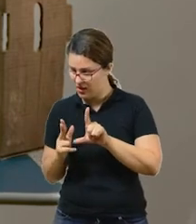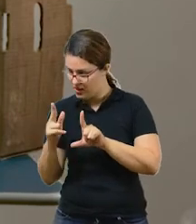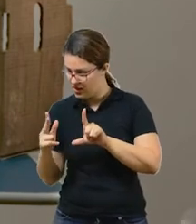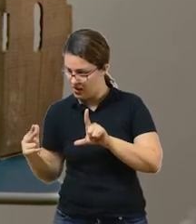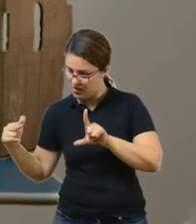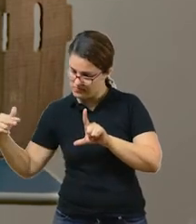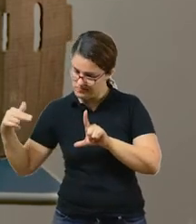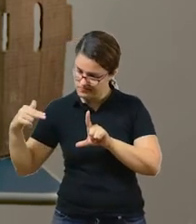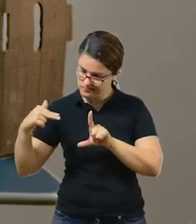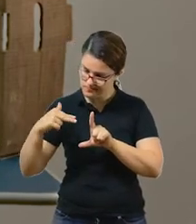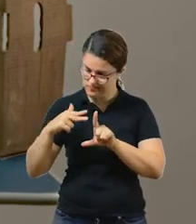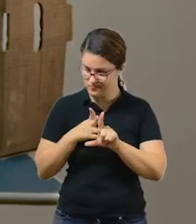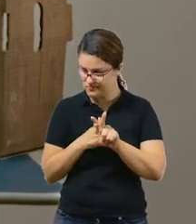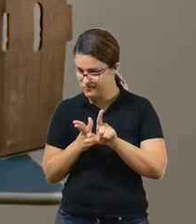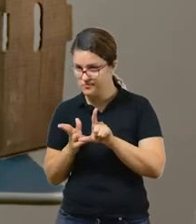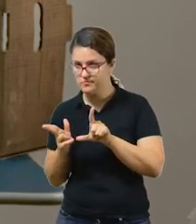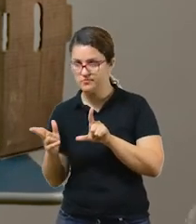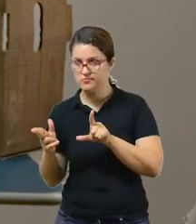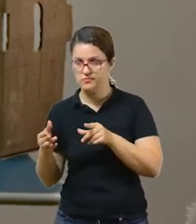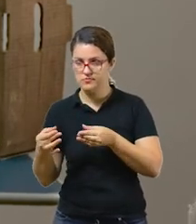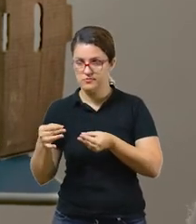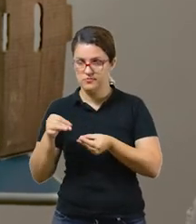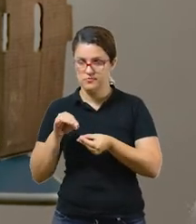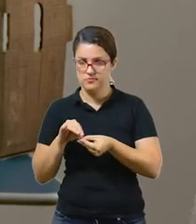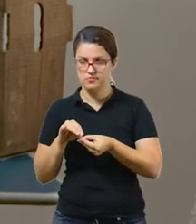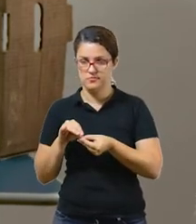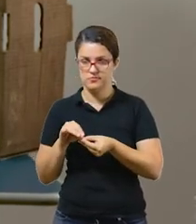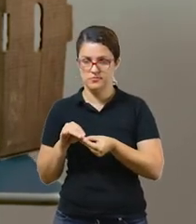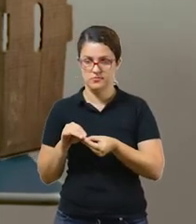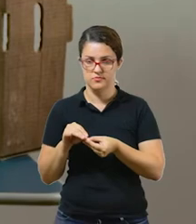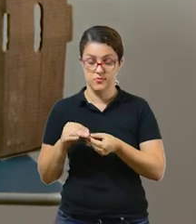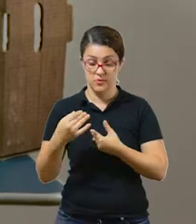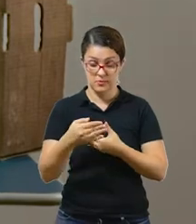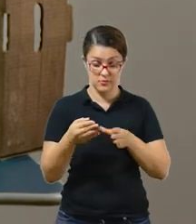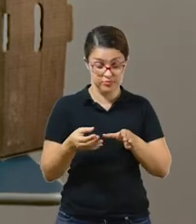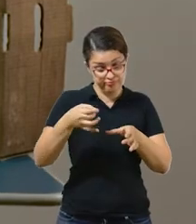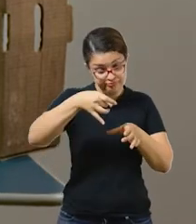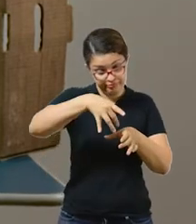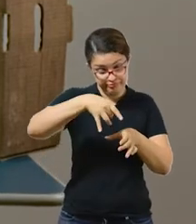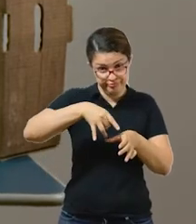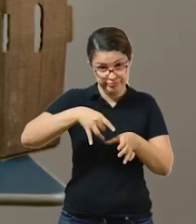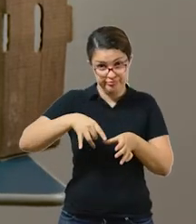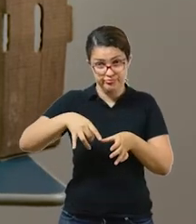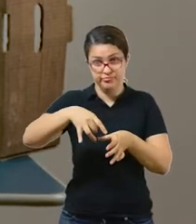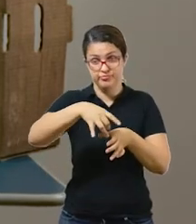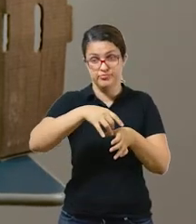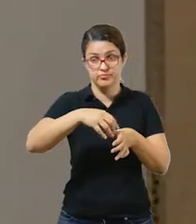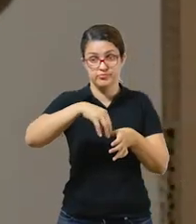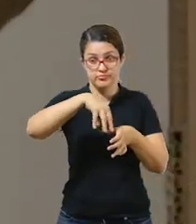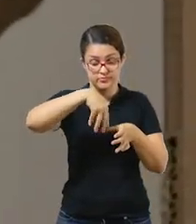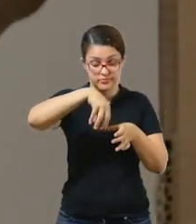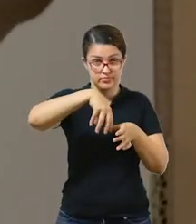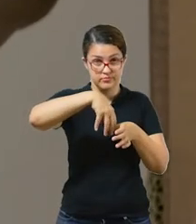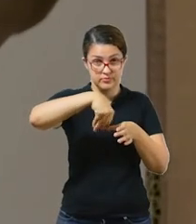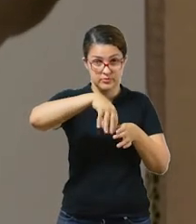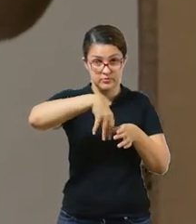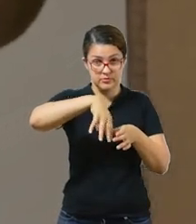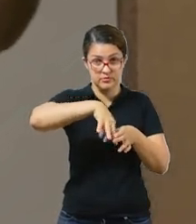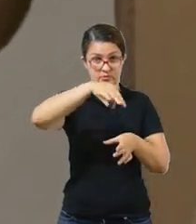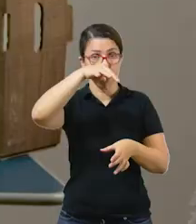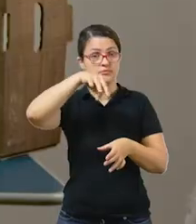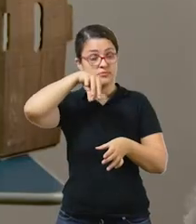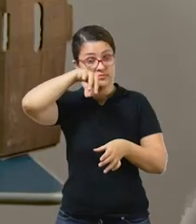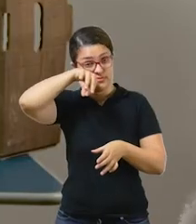vai formar uns quadradinhos, dobrar, tá? E colocar dentro de uma caixinha. Então, você vai ficar com os números aqui, ó.